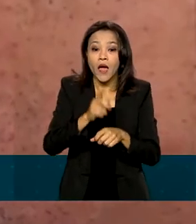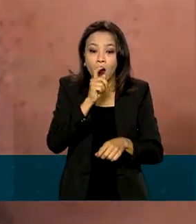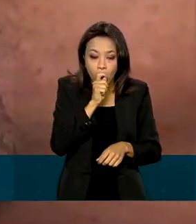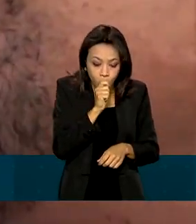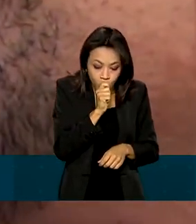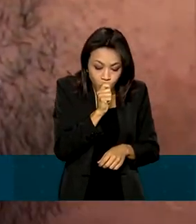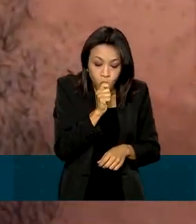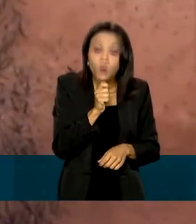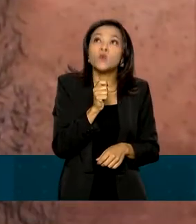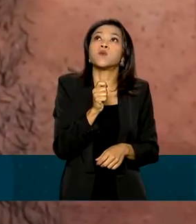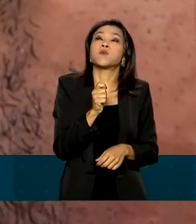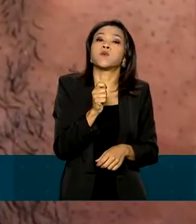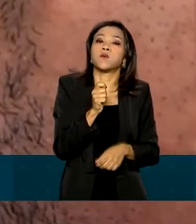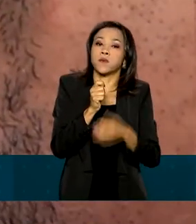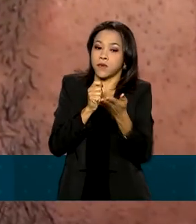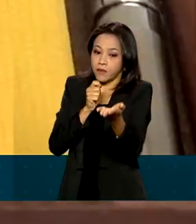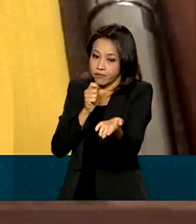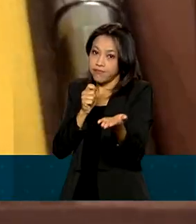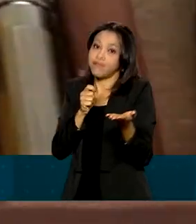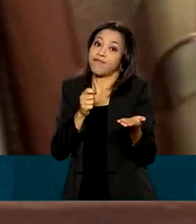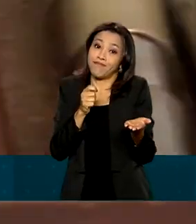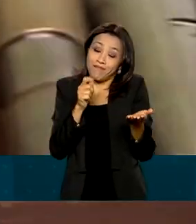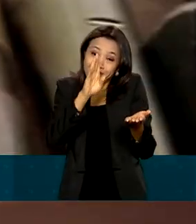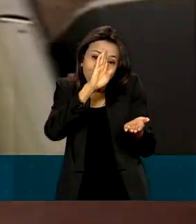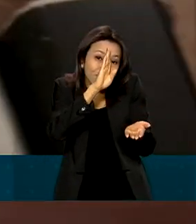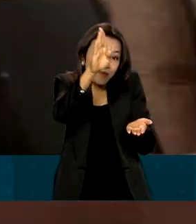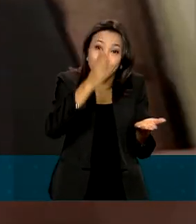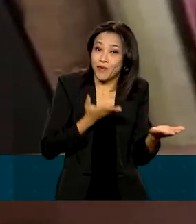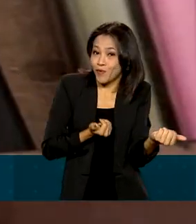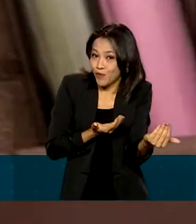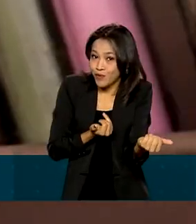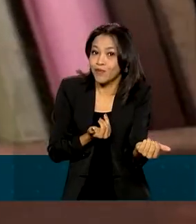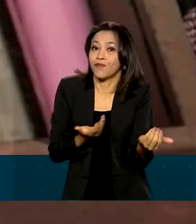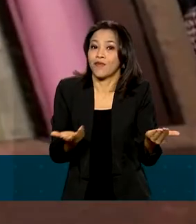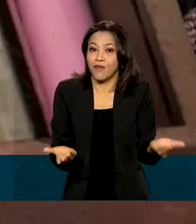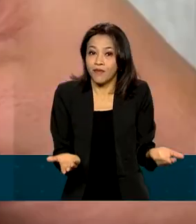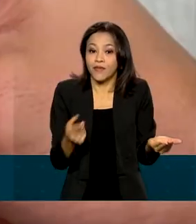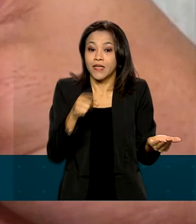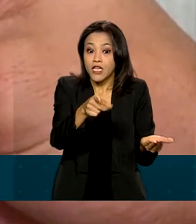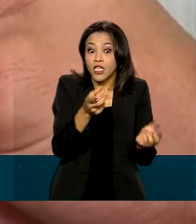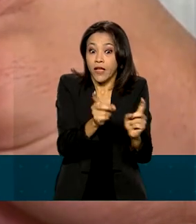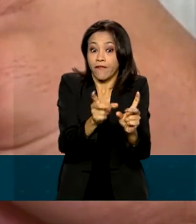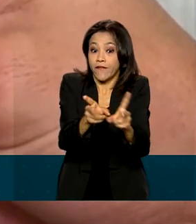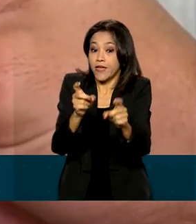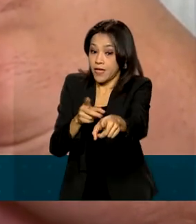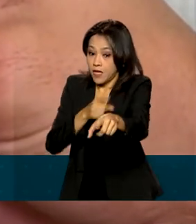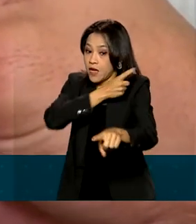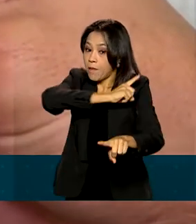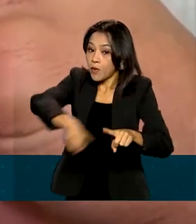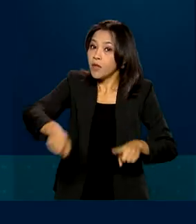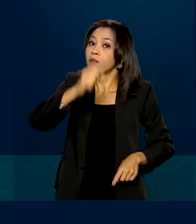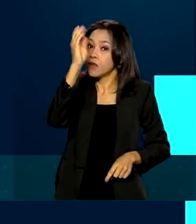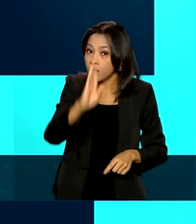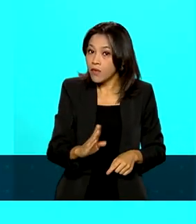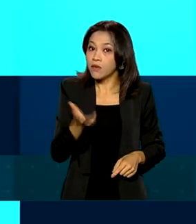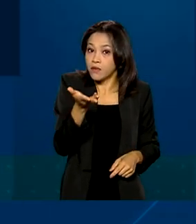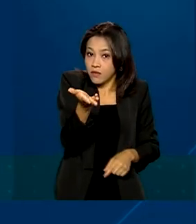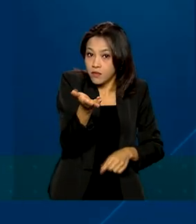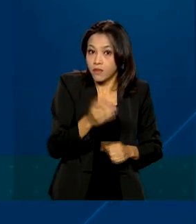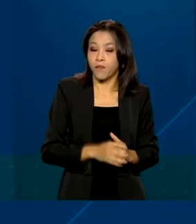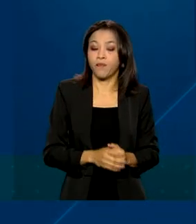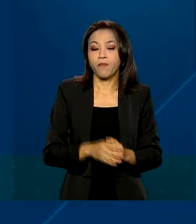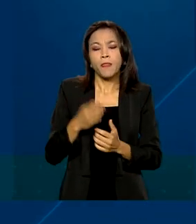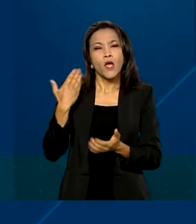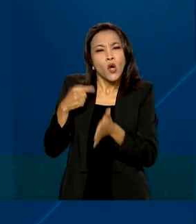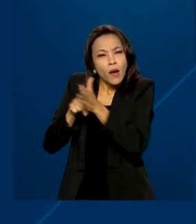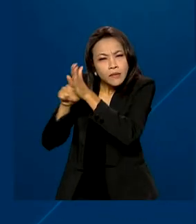crescente entre os brasileiros, especialmente os mais jovens, apesar da comercialização ser proibida no país. De acordo com um